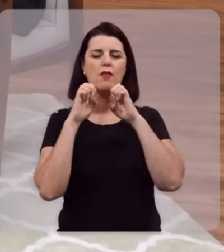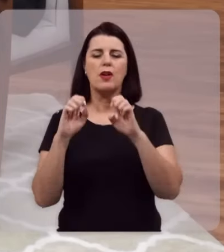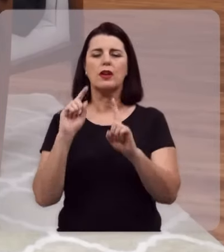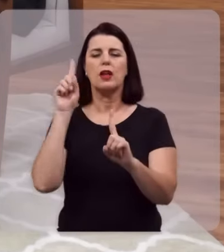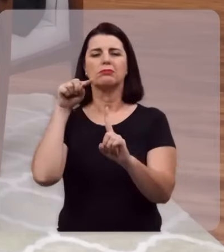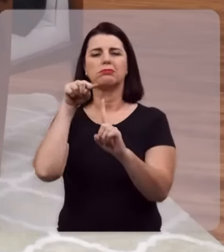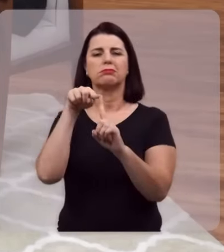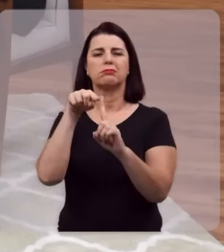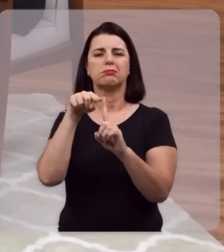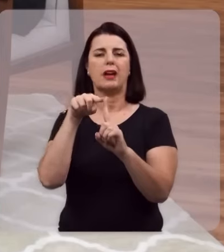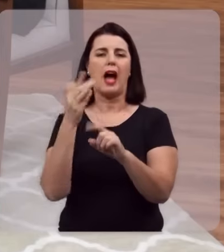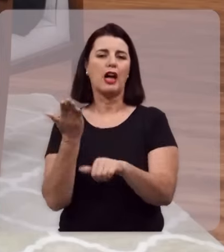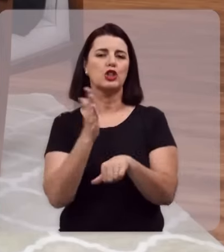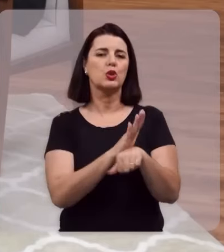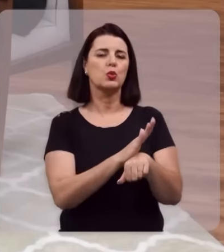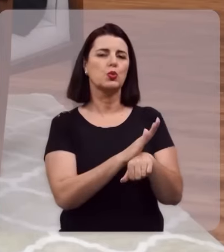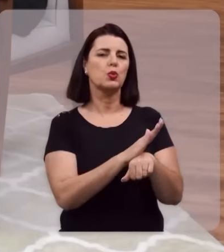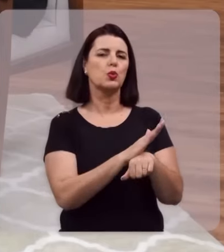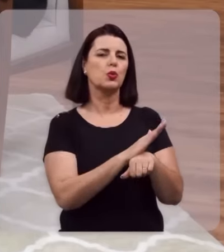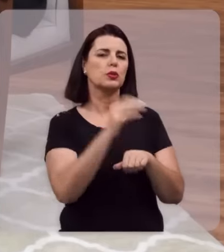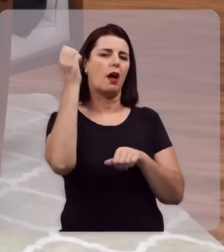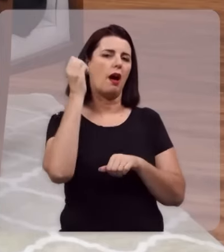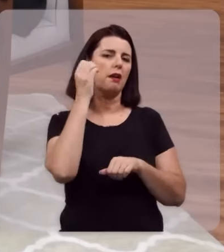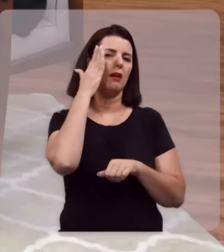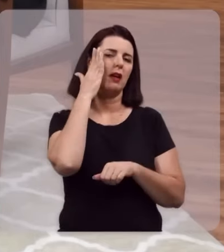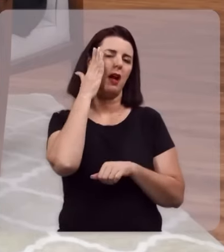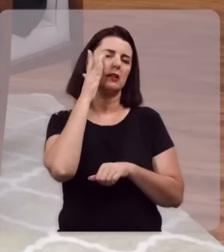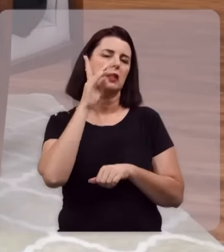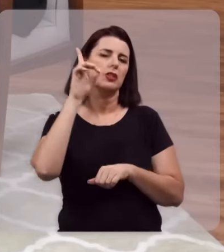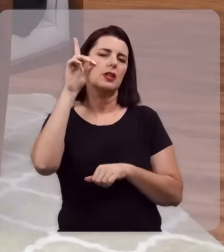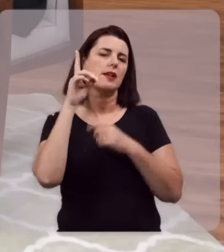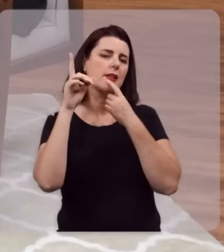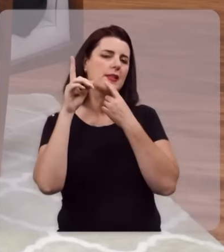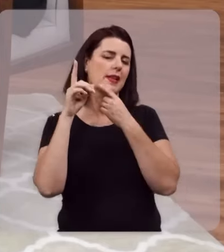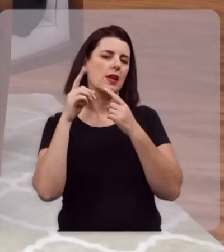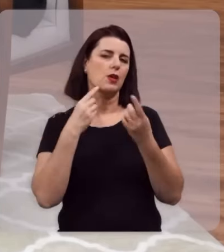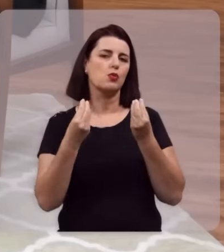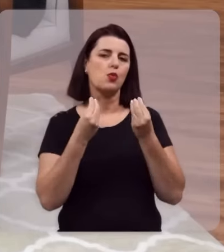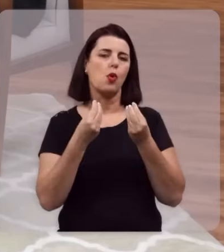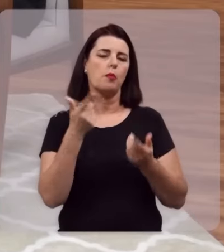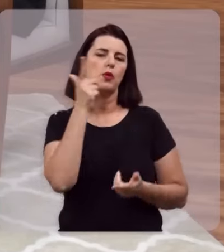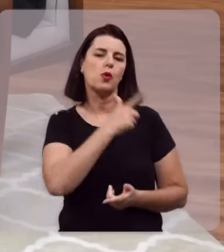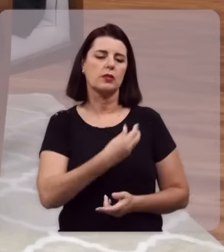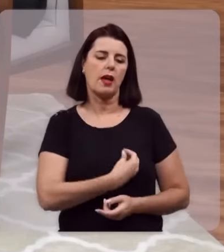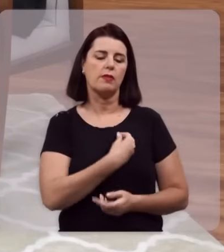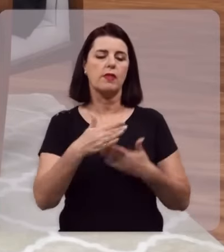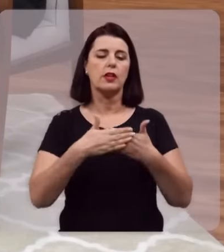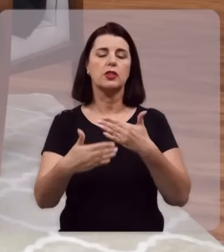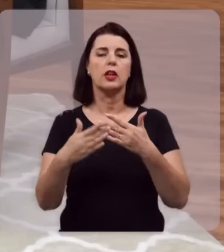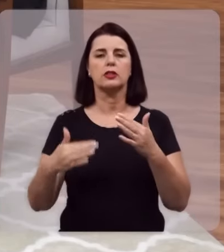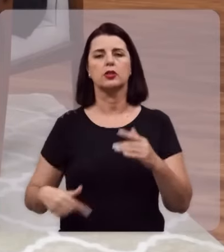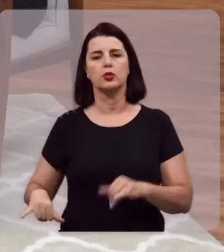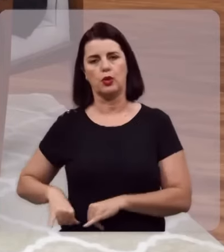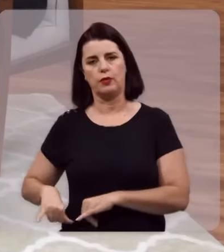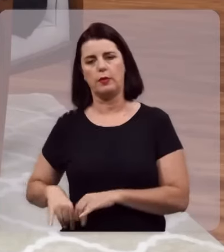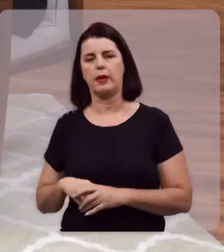propósito, é o antídoto. É a graça de Deus para a gente viver diante dessas dores. E isso é toda a nossa vida até